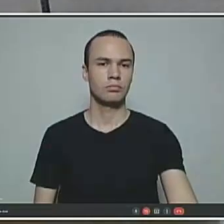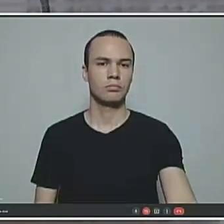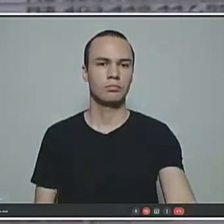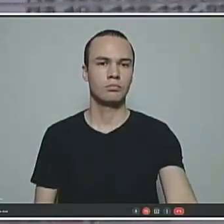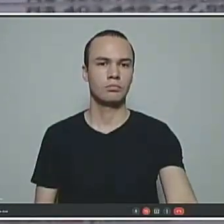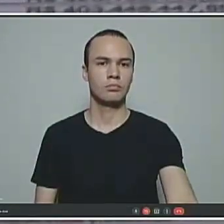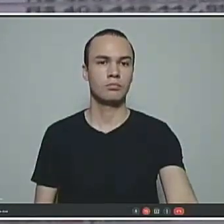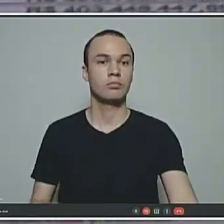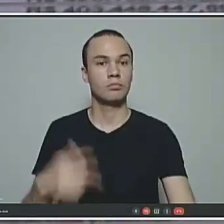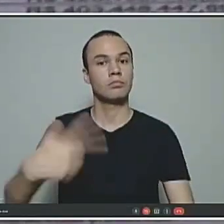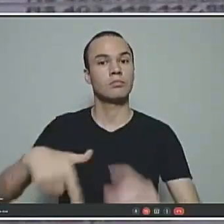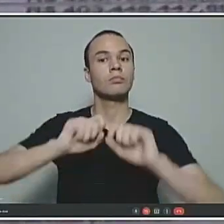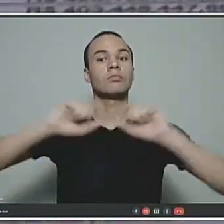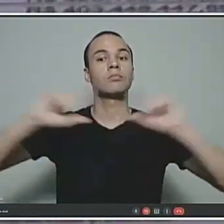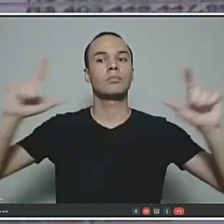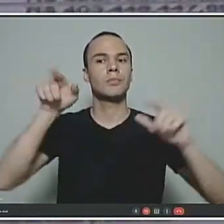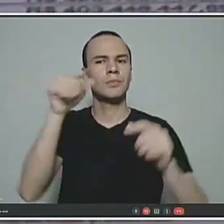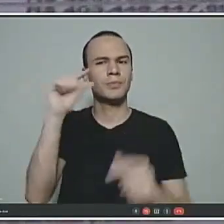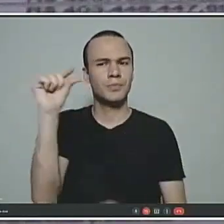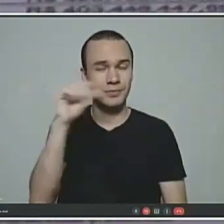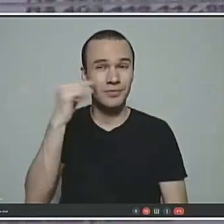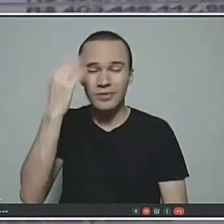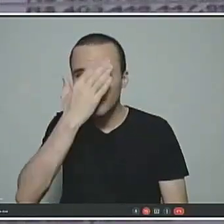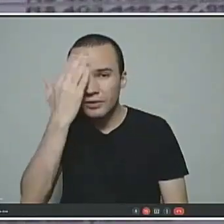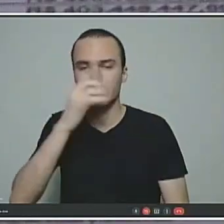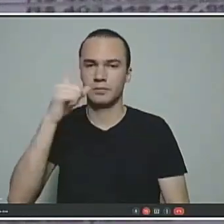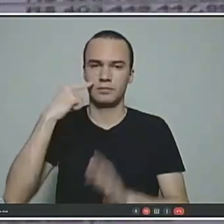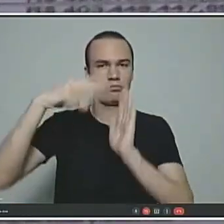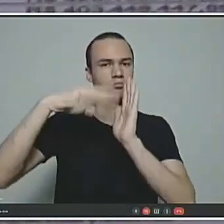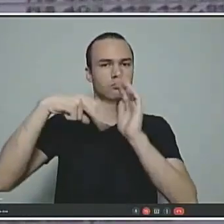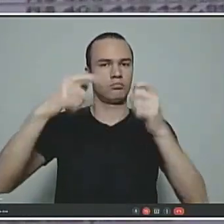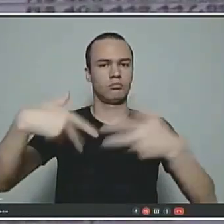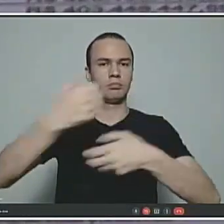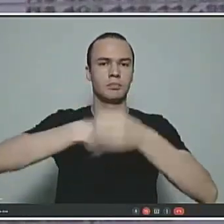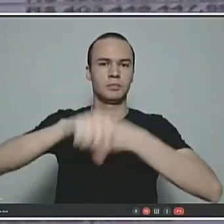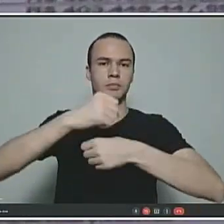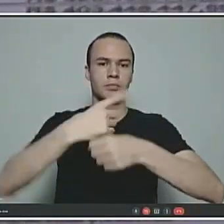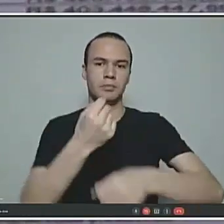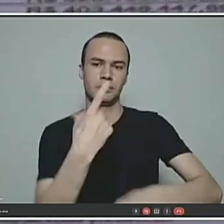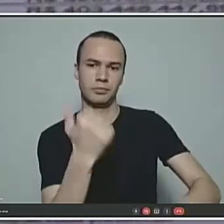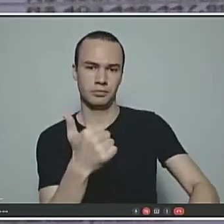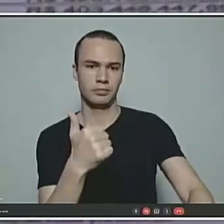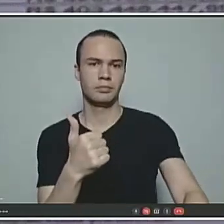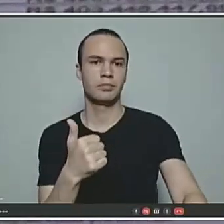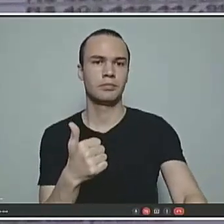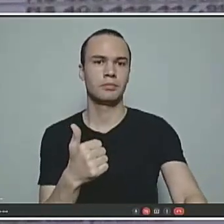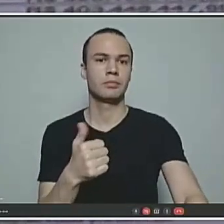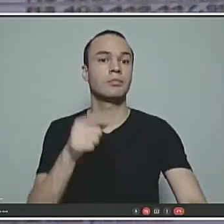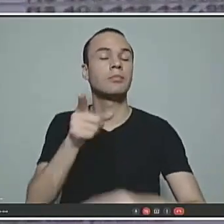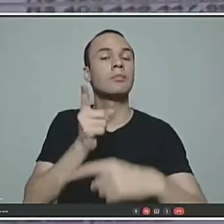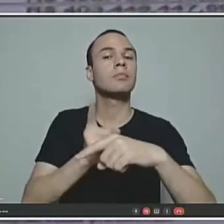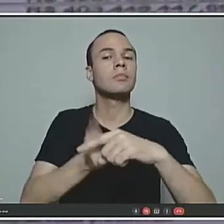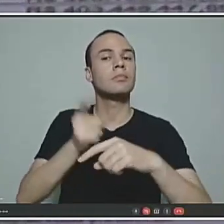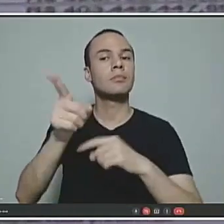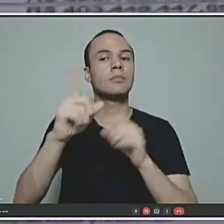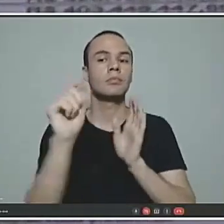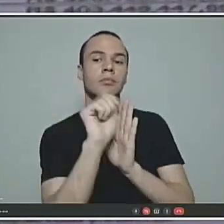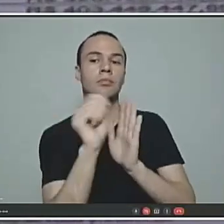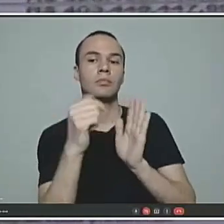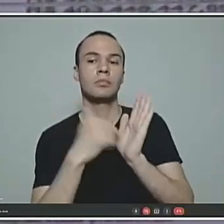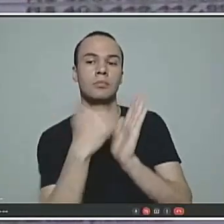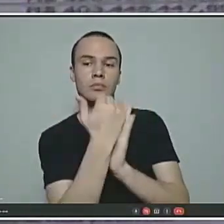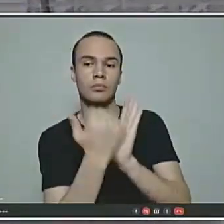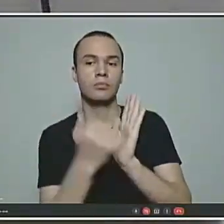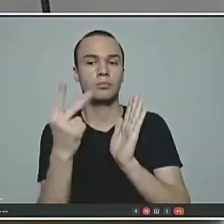E aqui, está muito pequeno aqui, mas eu vou ler ali. Em 2021, em função do inciso segundo do